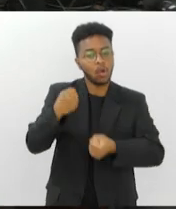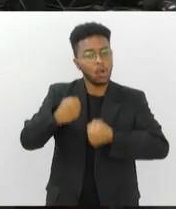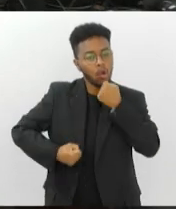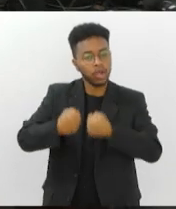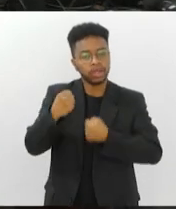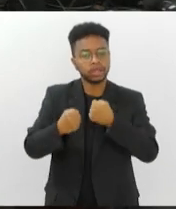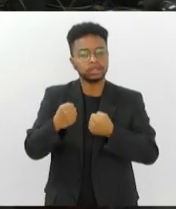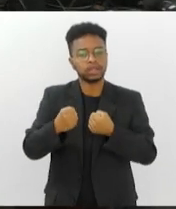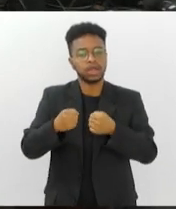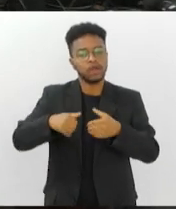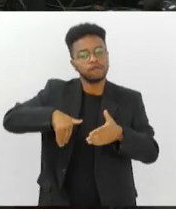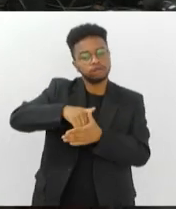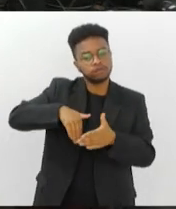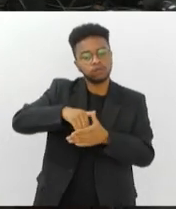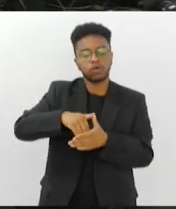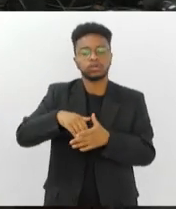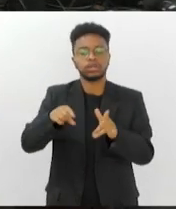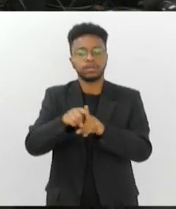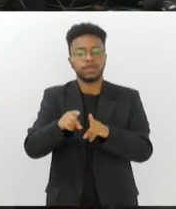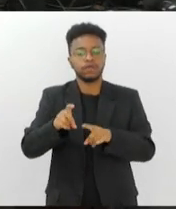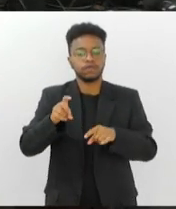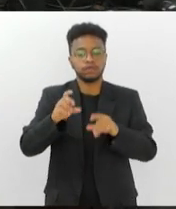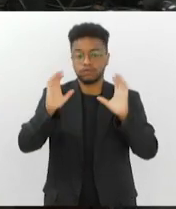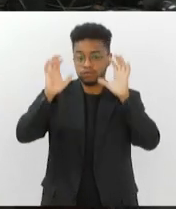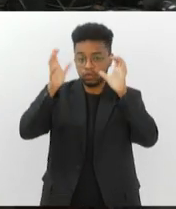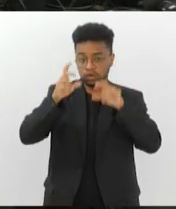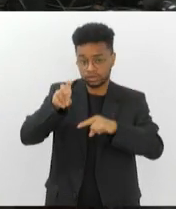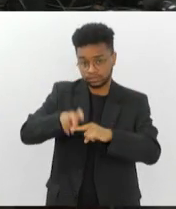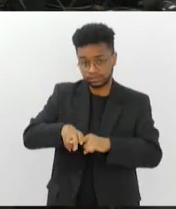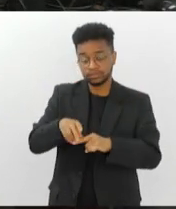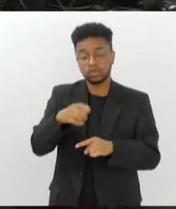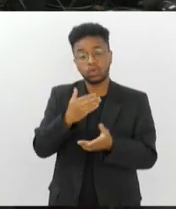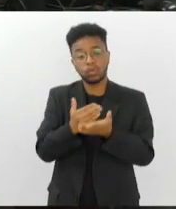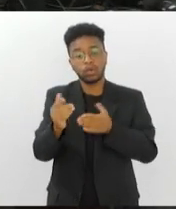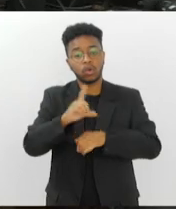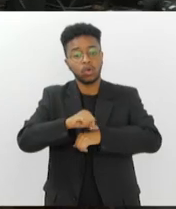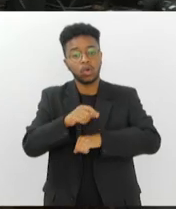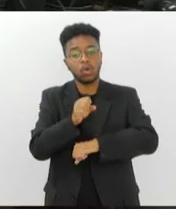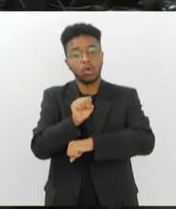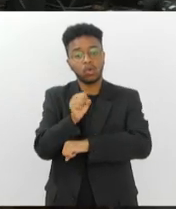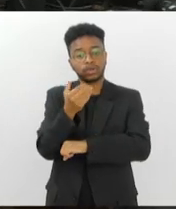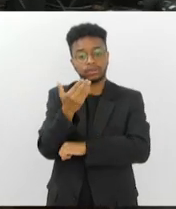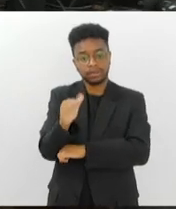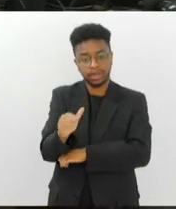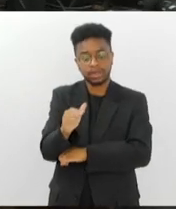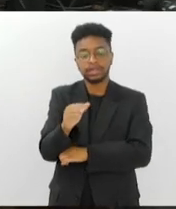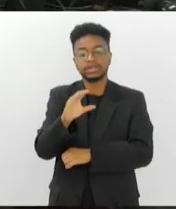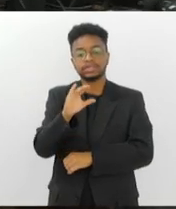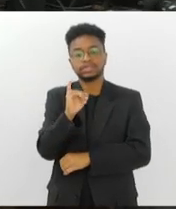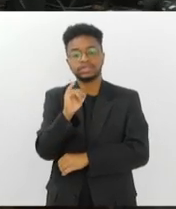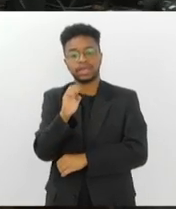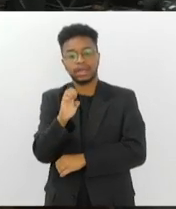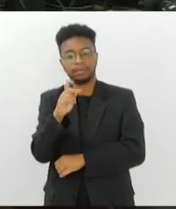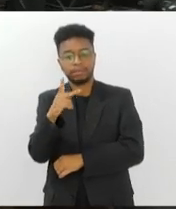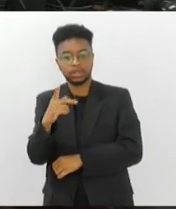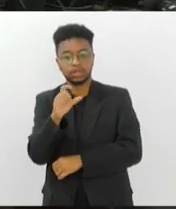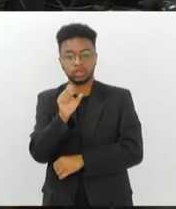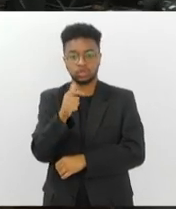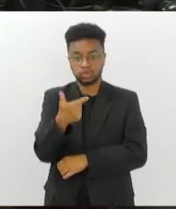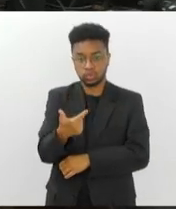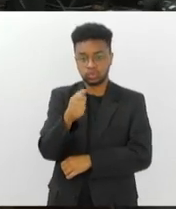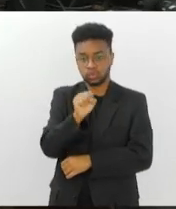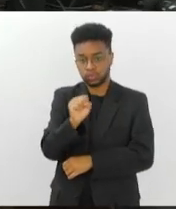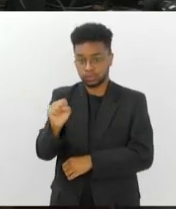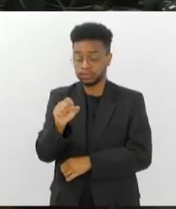e vôlei sentado, a partir das 8h30 da manhã, no CIEP 288. Os jovens atletas mandaram um